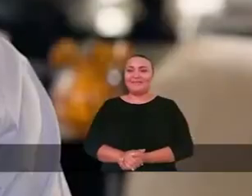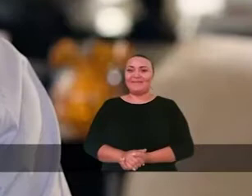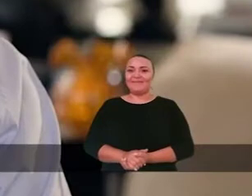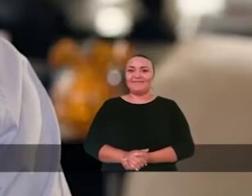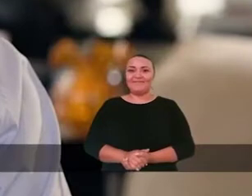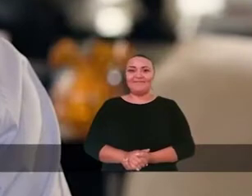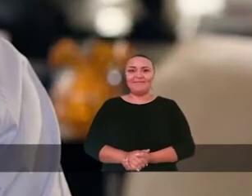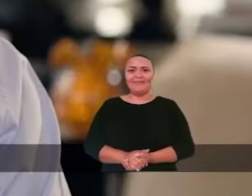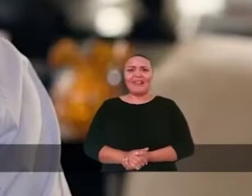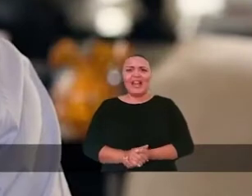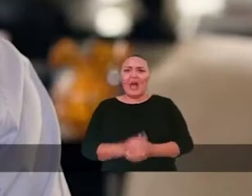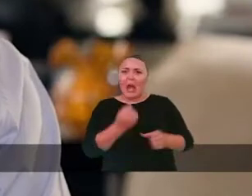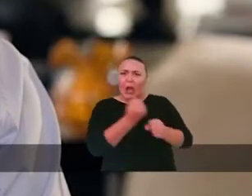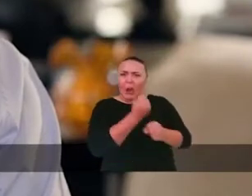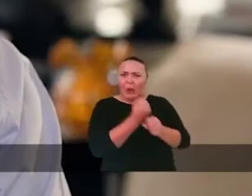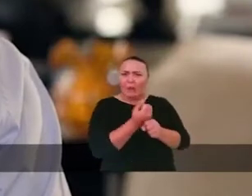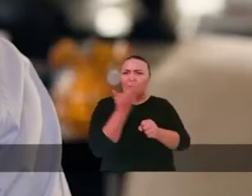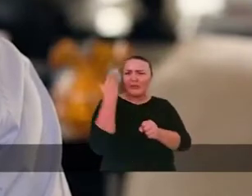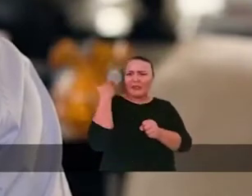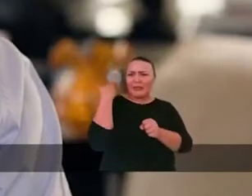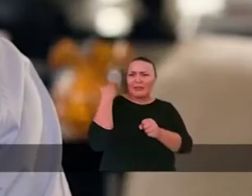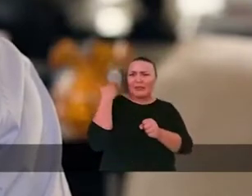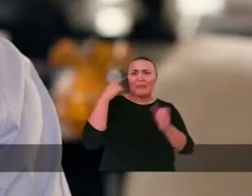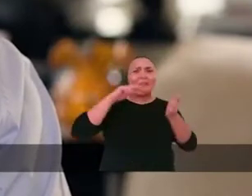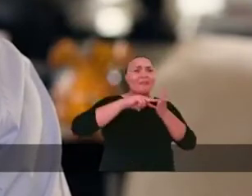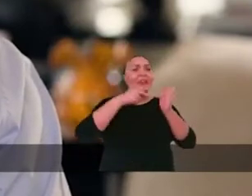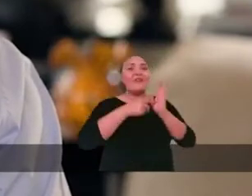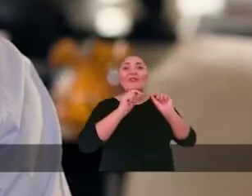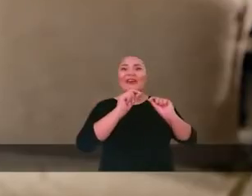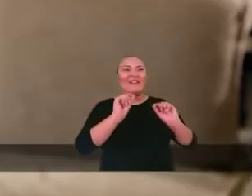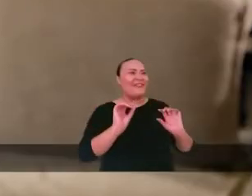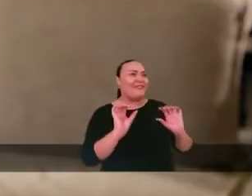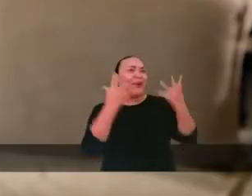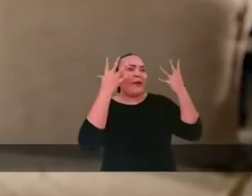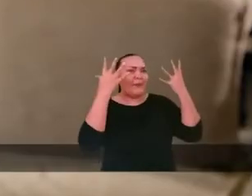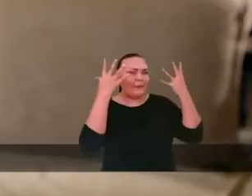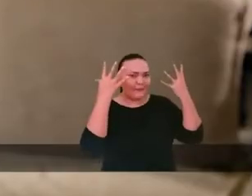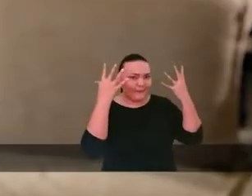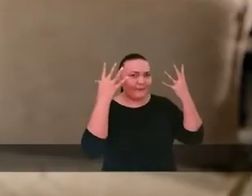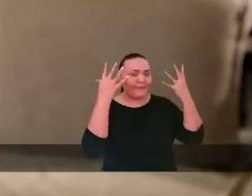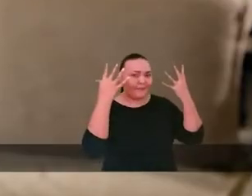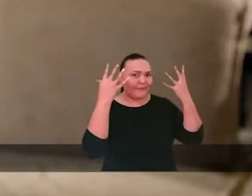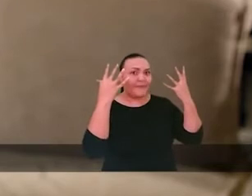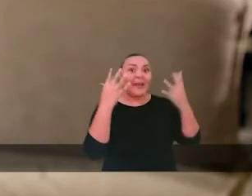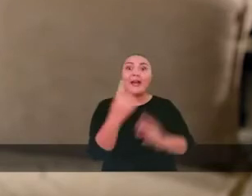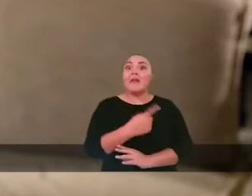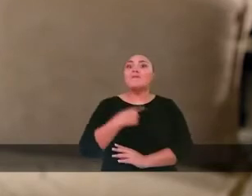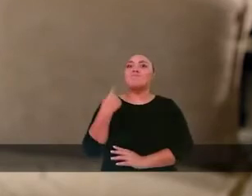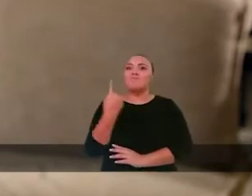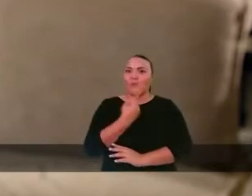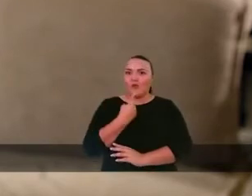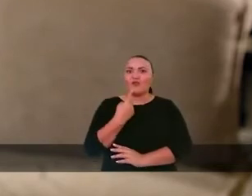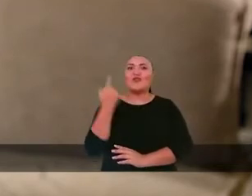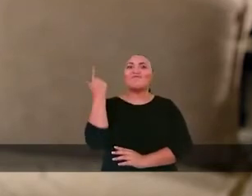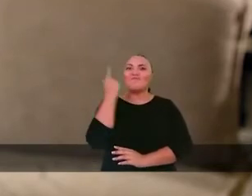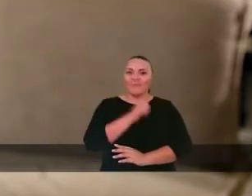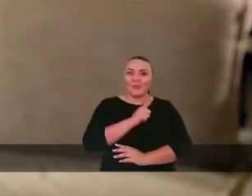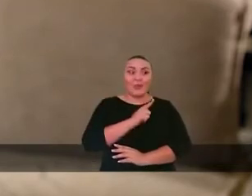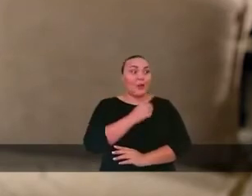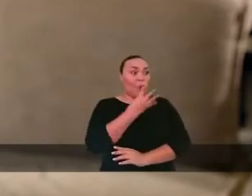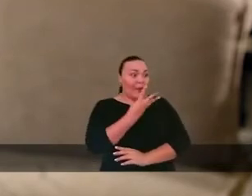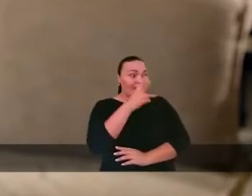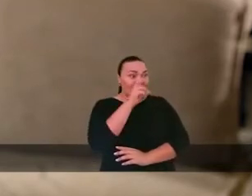Ela festa não era obra. E nós já estamos concluindo das